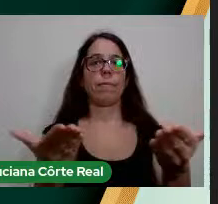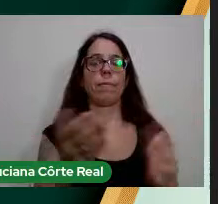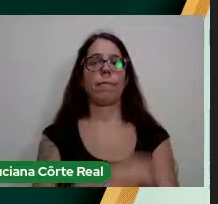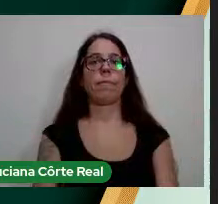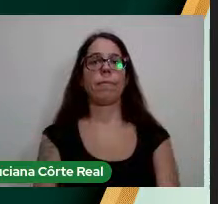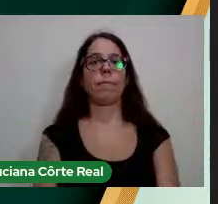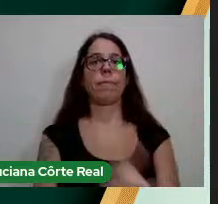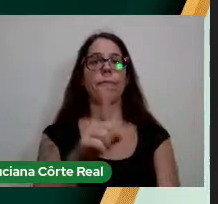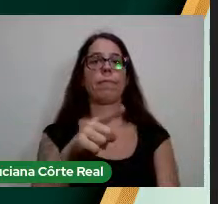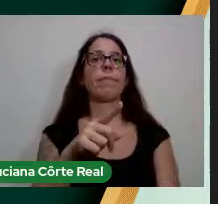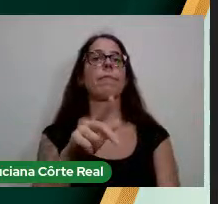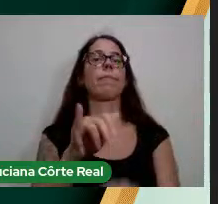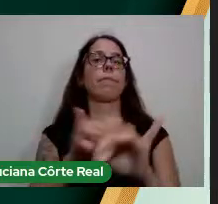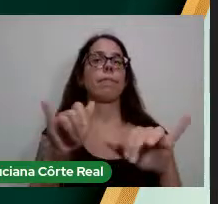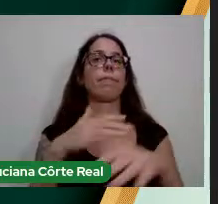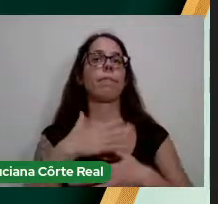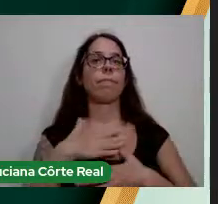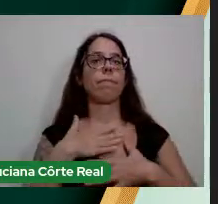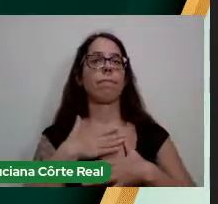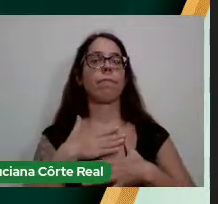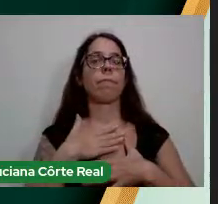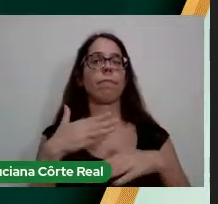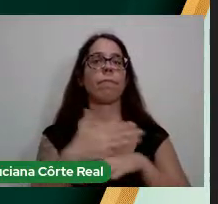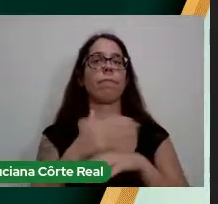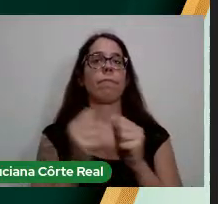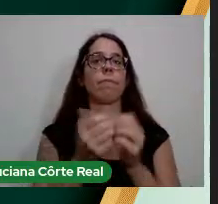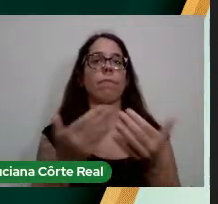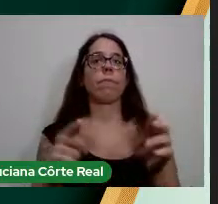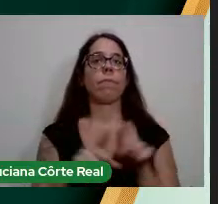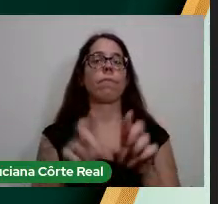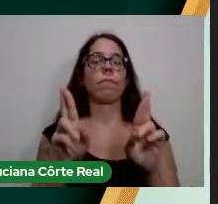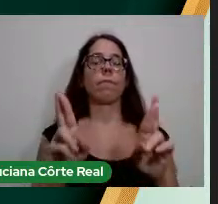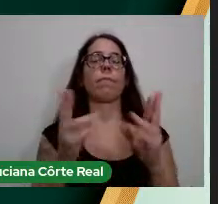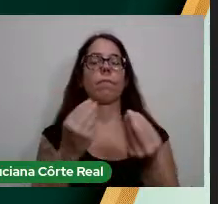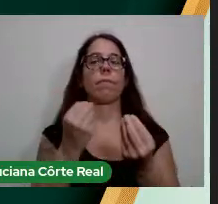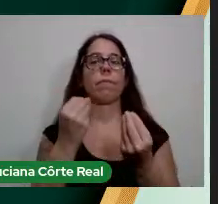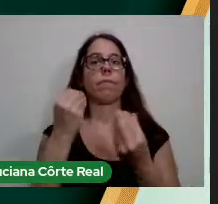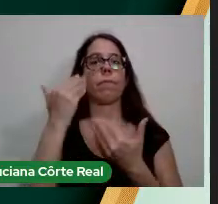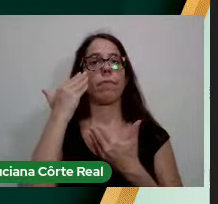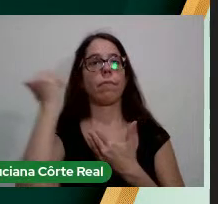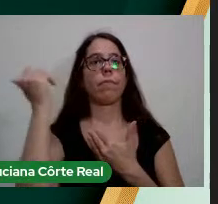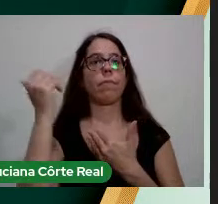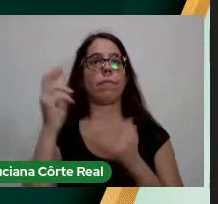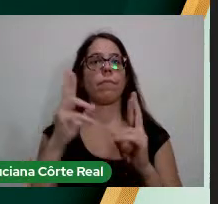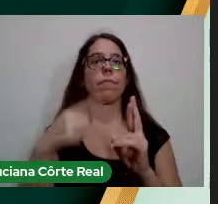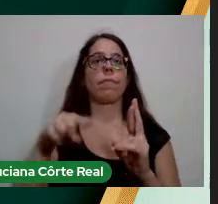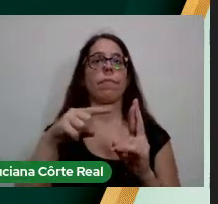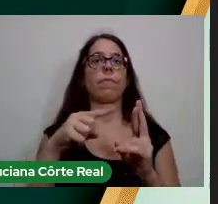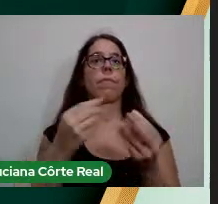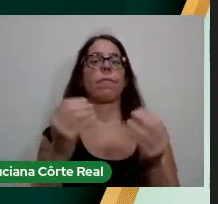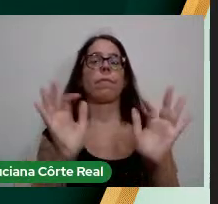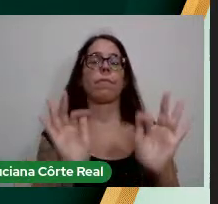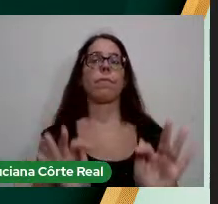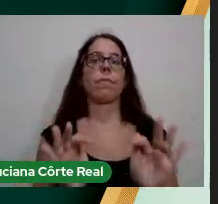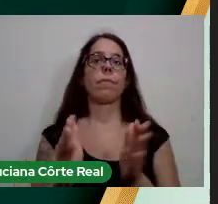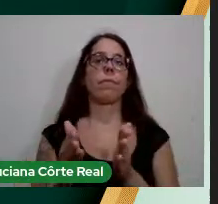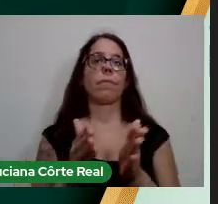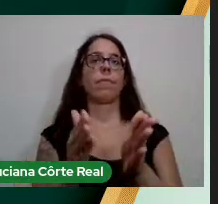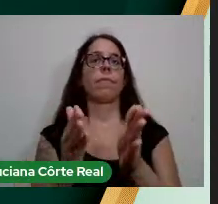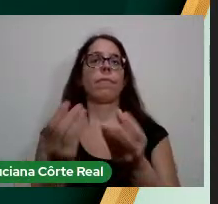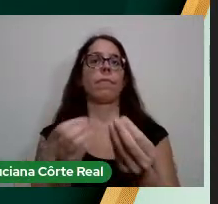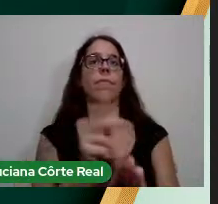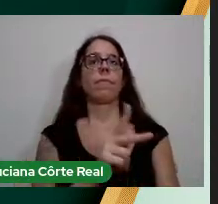dizer que é uma honra estar aqui com vocês, e desejar muito sucesso, que vocês sejam muito felizes na caminhada, como